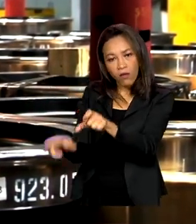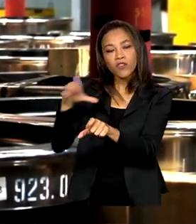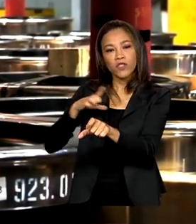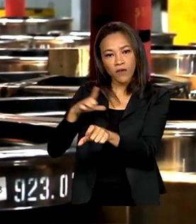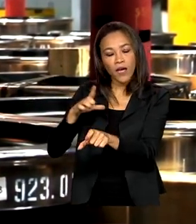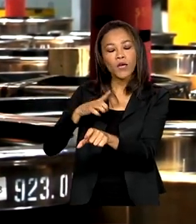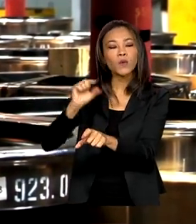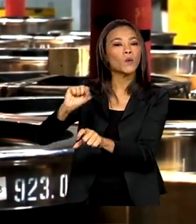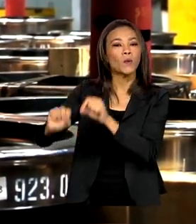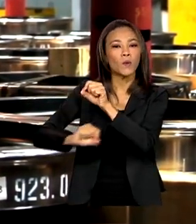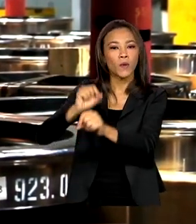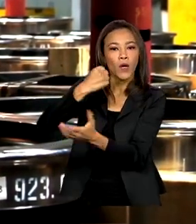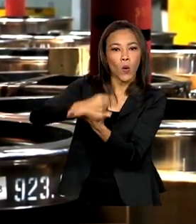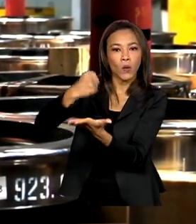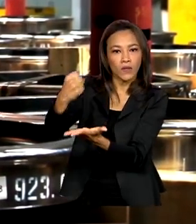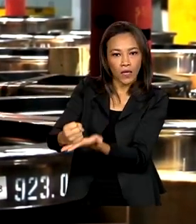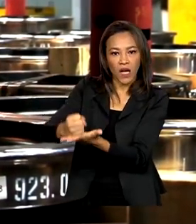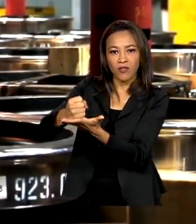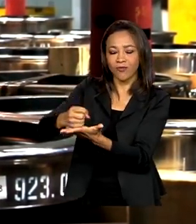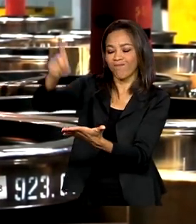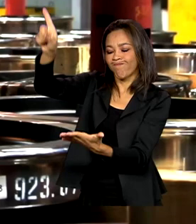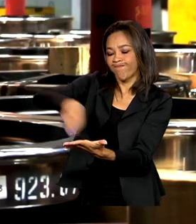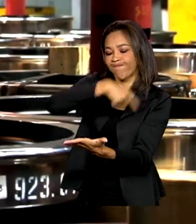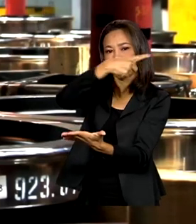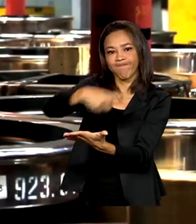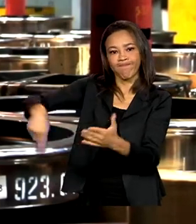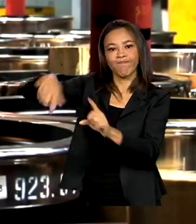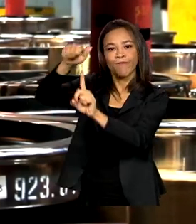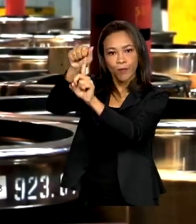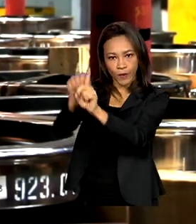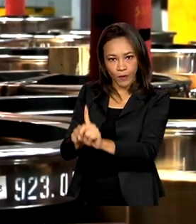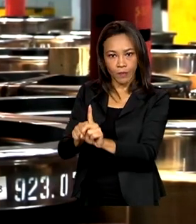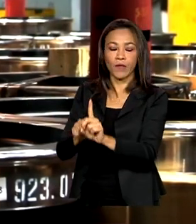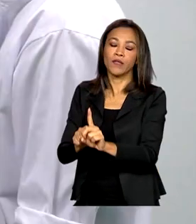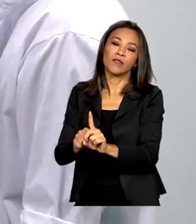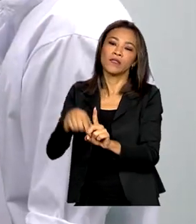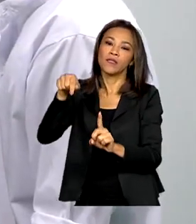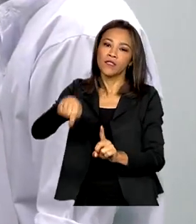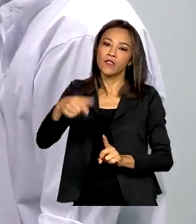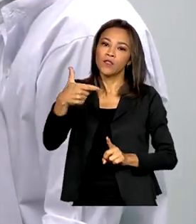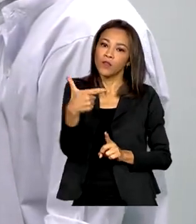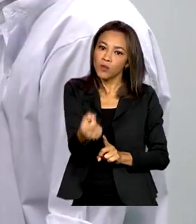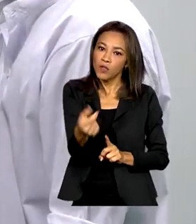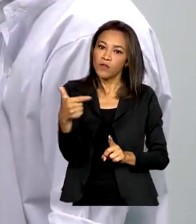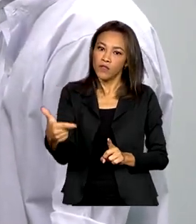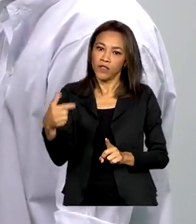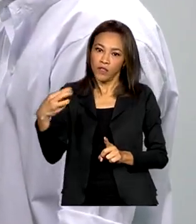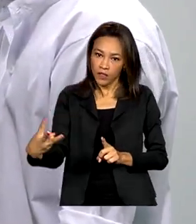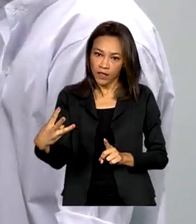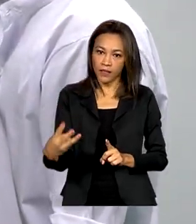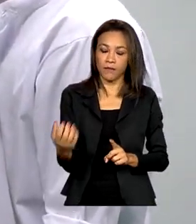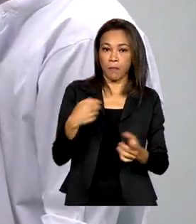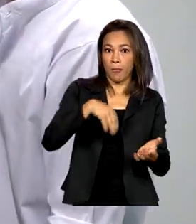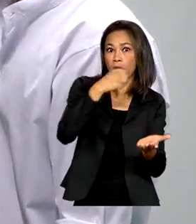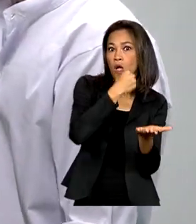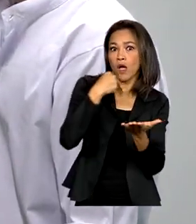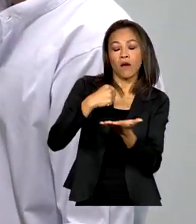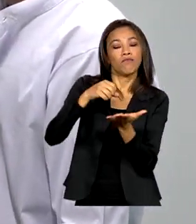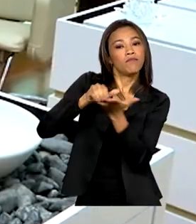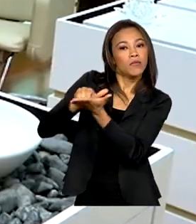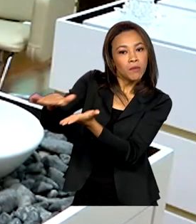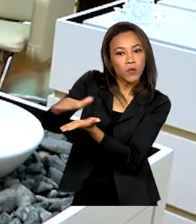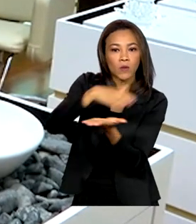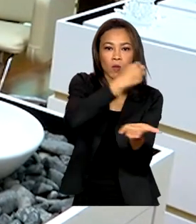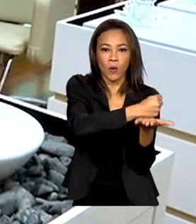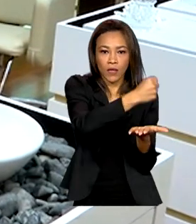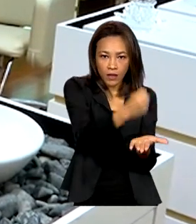os contratos de trabalho encerrados no começo de 2023. A diferença entre admissões e demissões